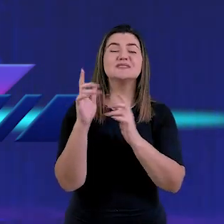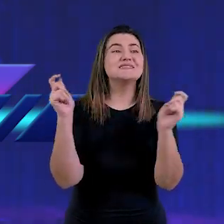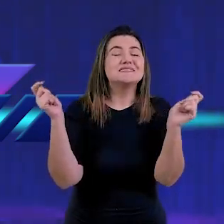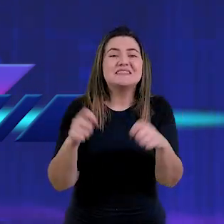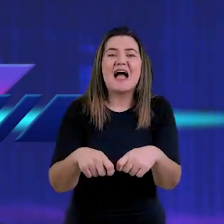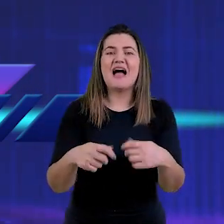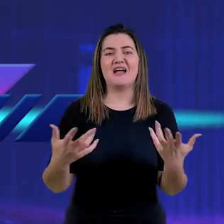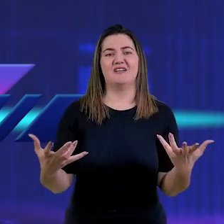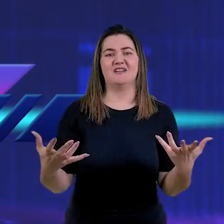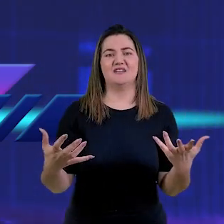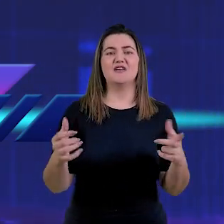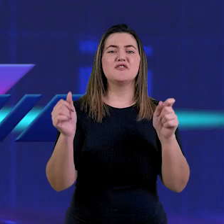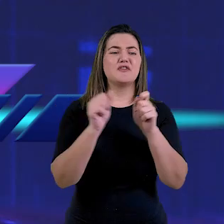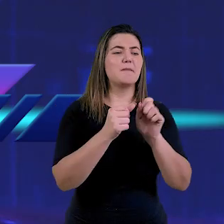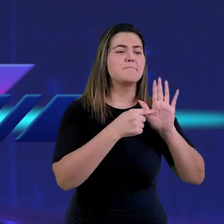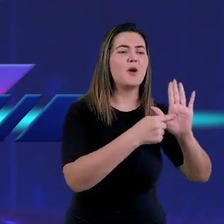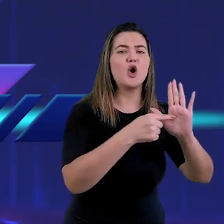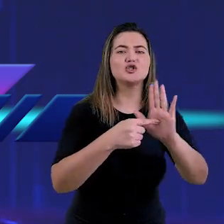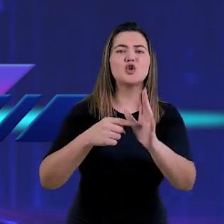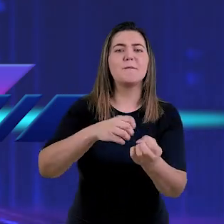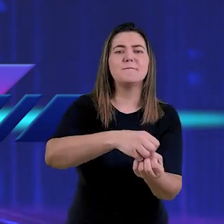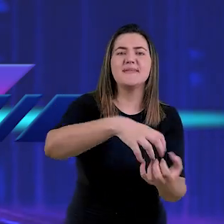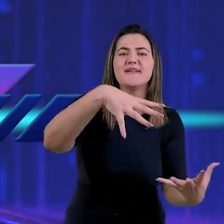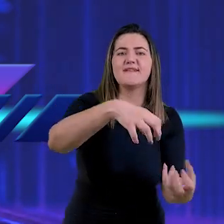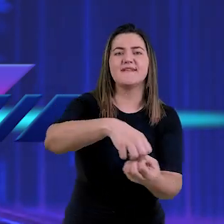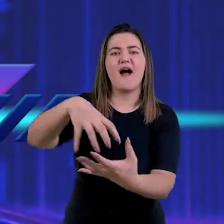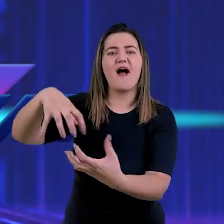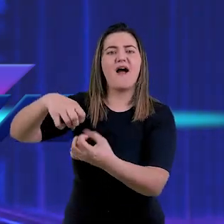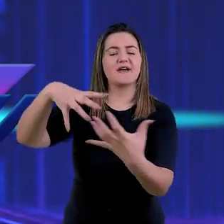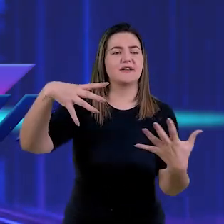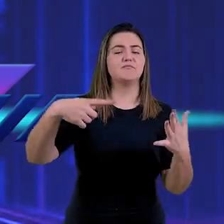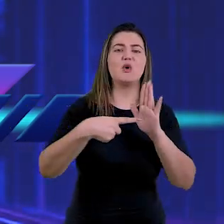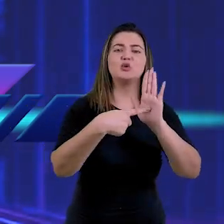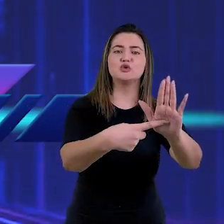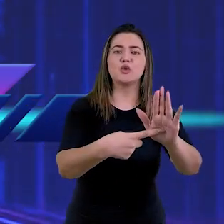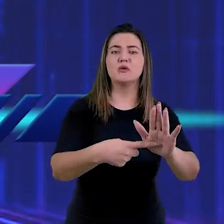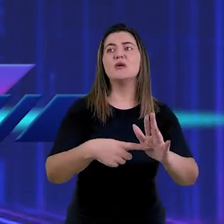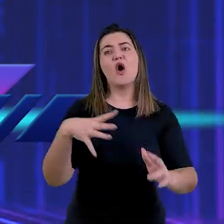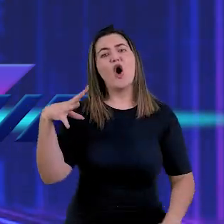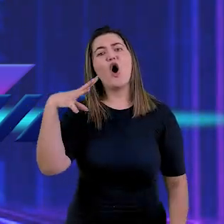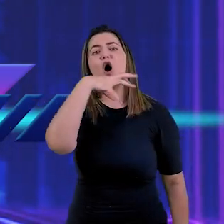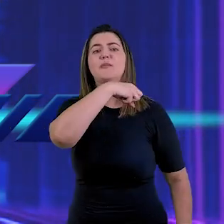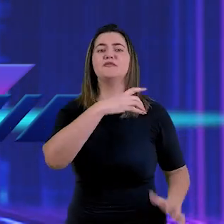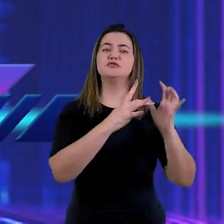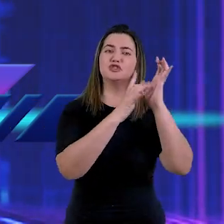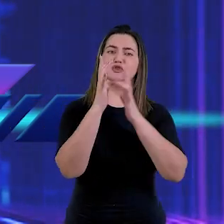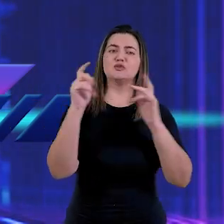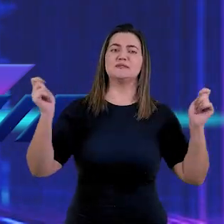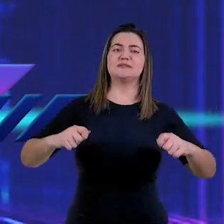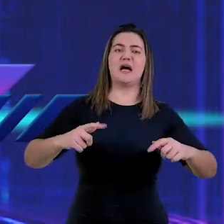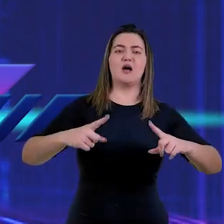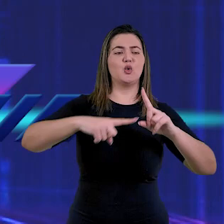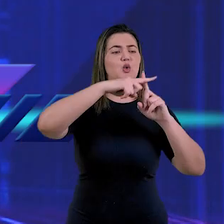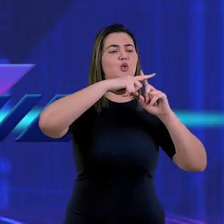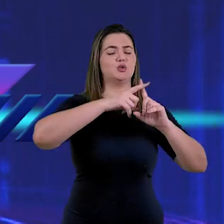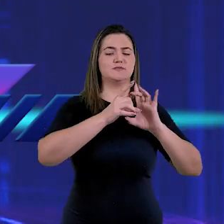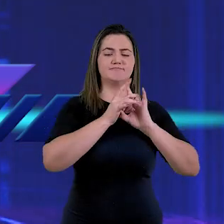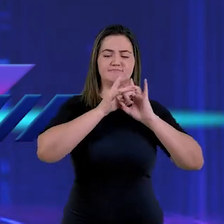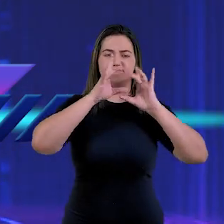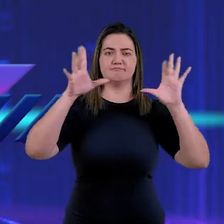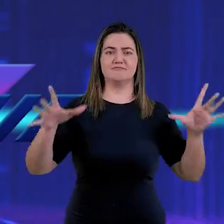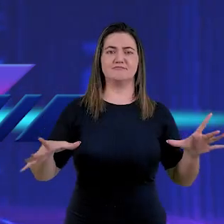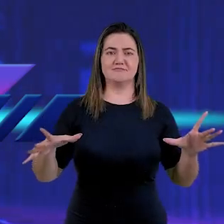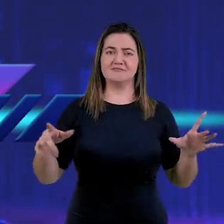se Jesus fez o que fez, demonstrou o poder que demonstrou enquanto esteve vivo, é claro que Ele poderia sair da cruz,